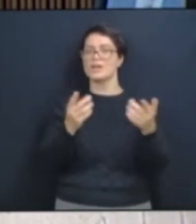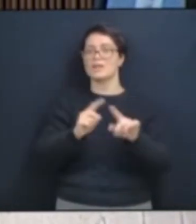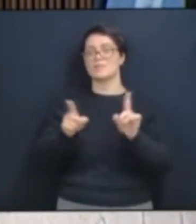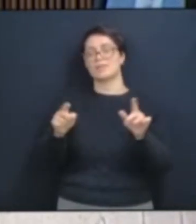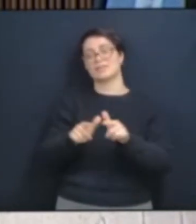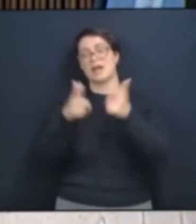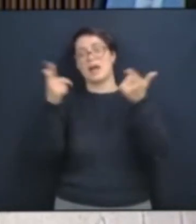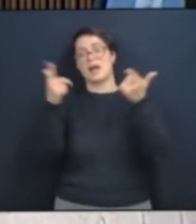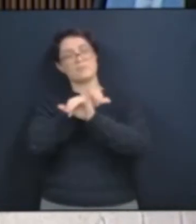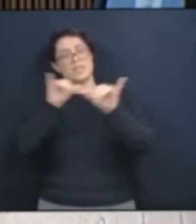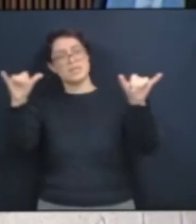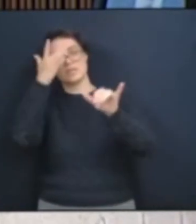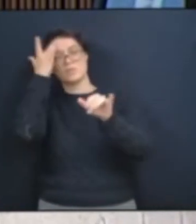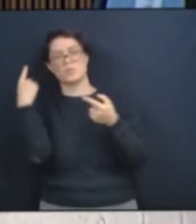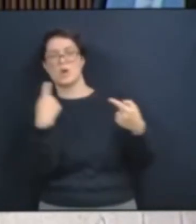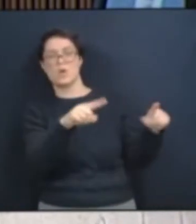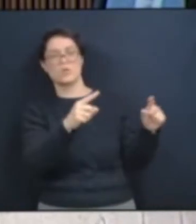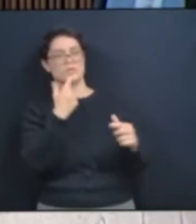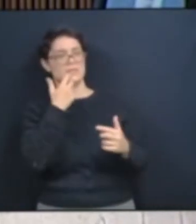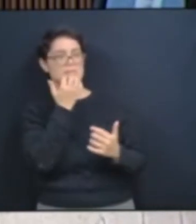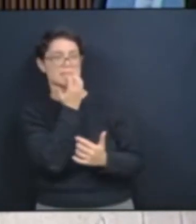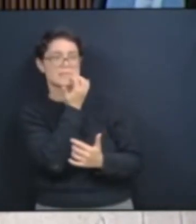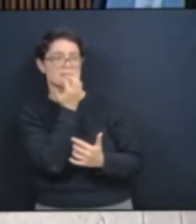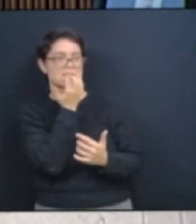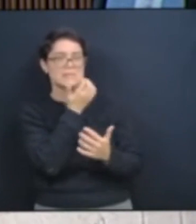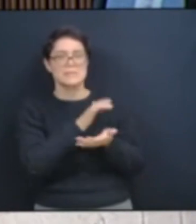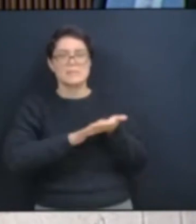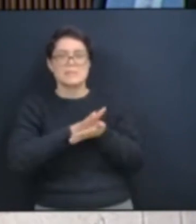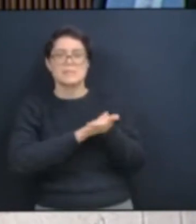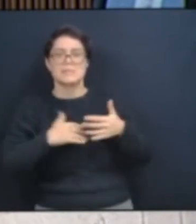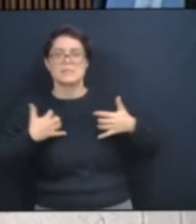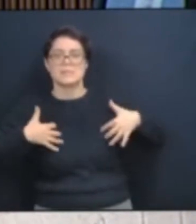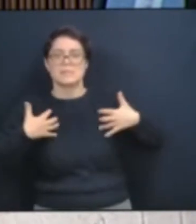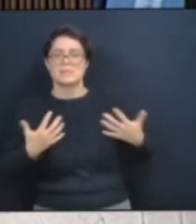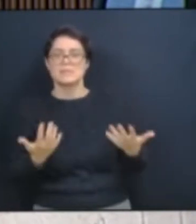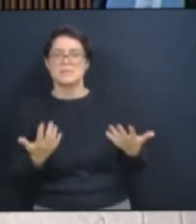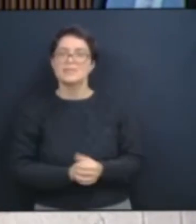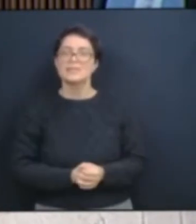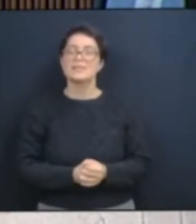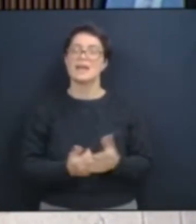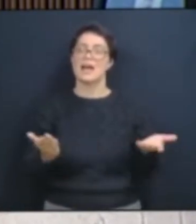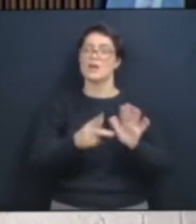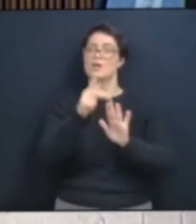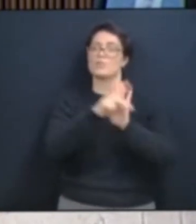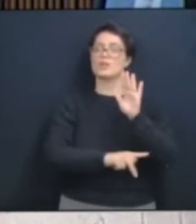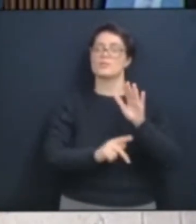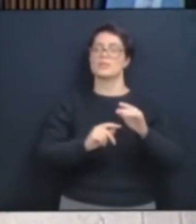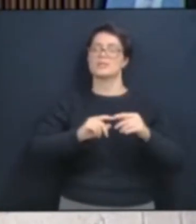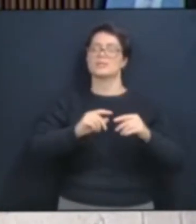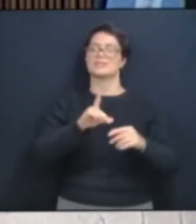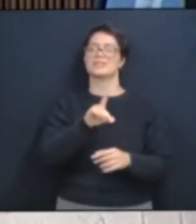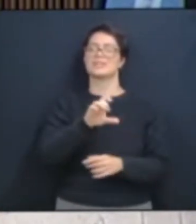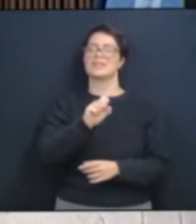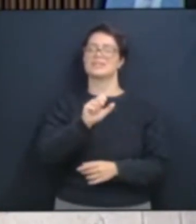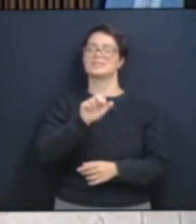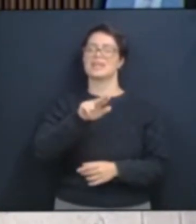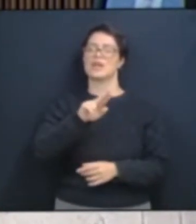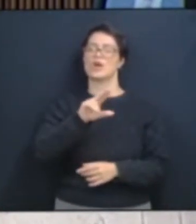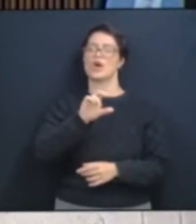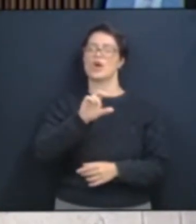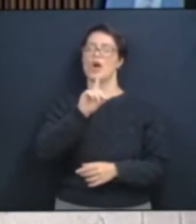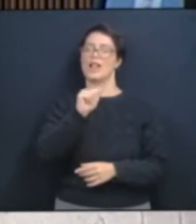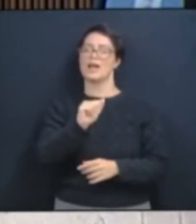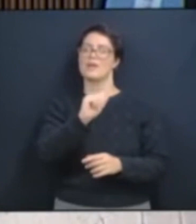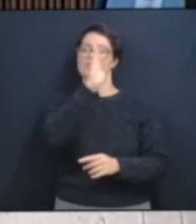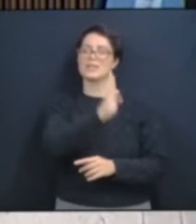O programa Desenrola Brasil vai atender 70 milhões de brasileiros que ganham dois salários mínimos até e tem dívida de 5